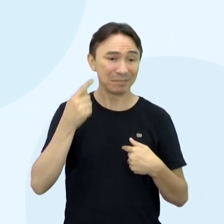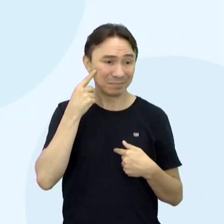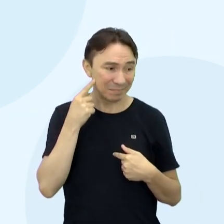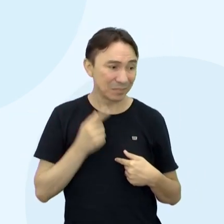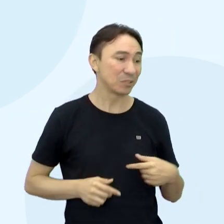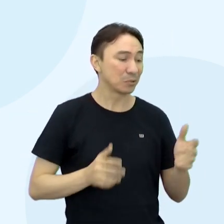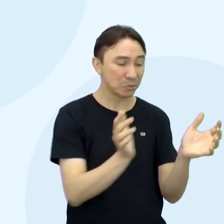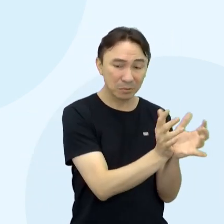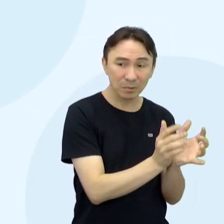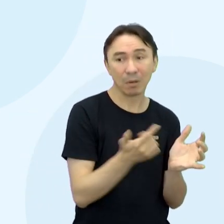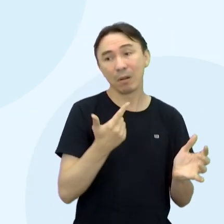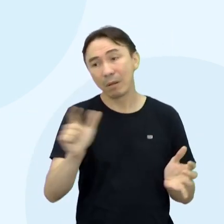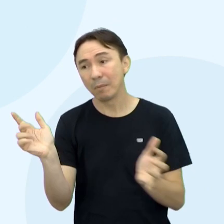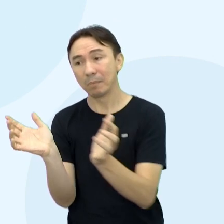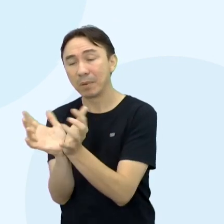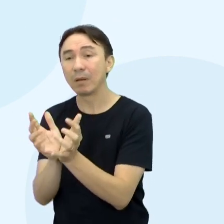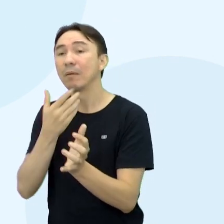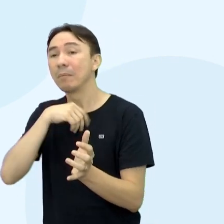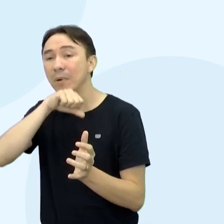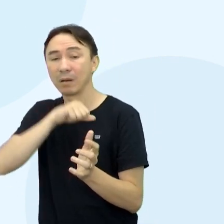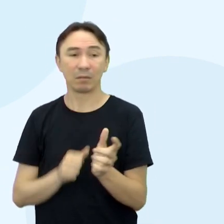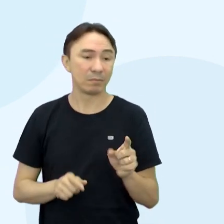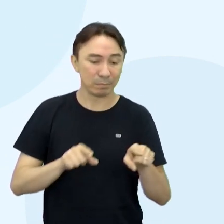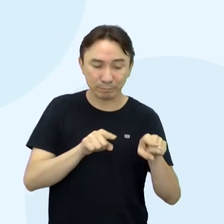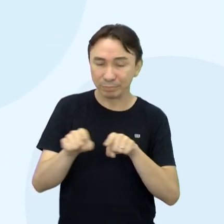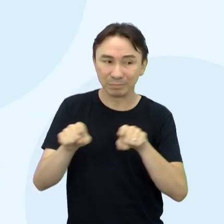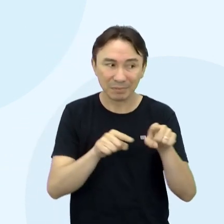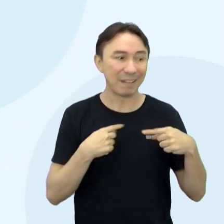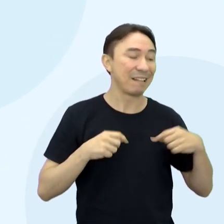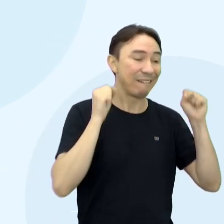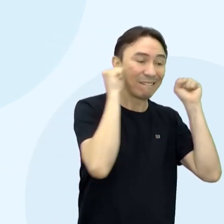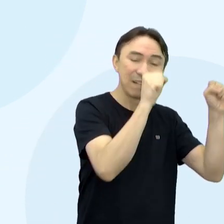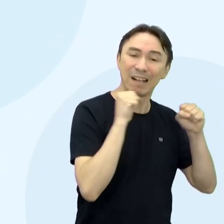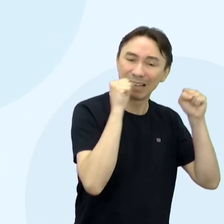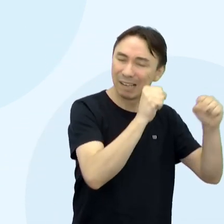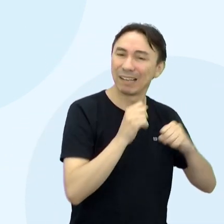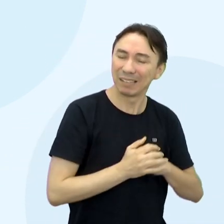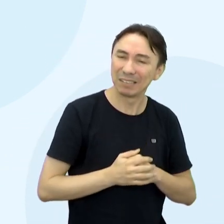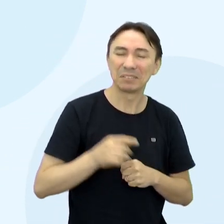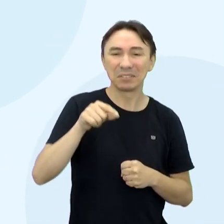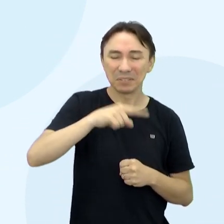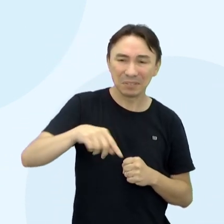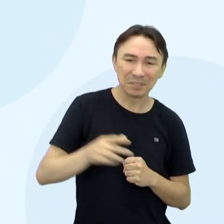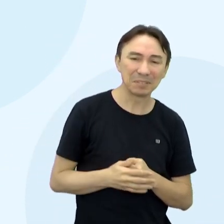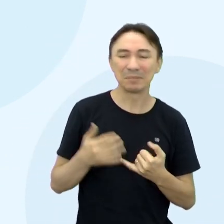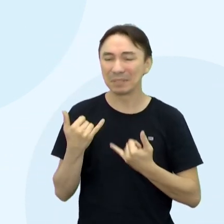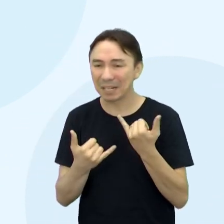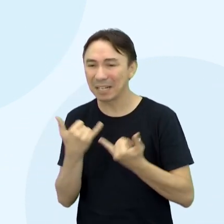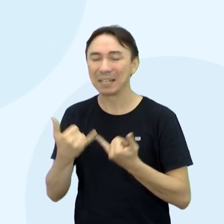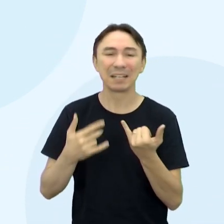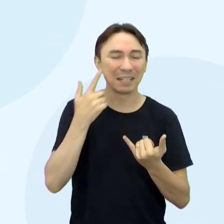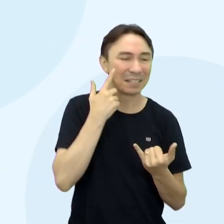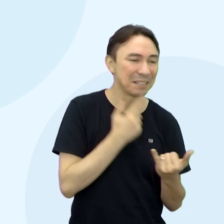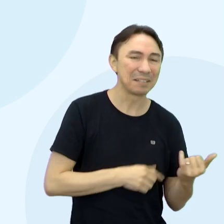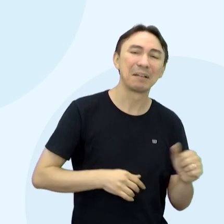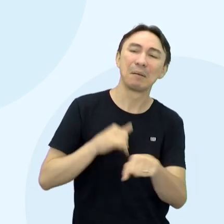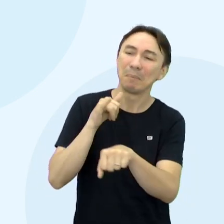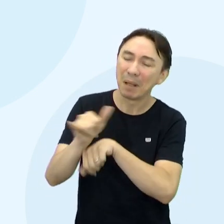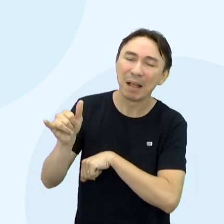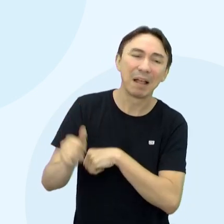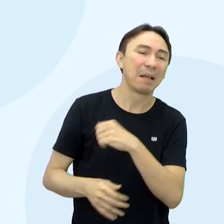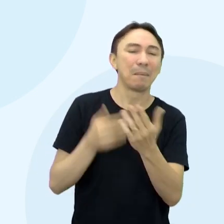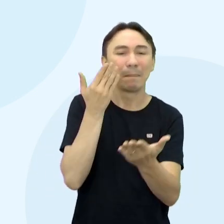hoje não sei explicar Mas aconteceu Sempre brincavamos sobre esse ou aquele jogo Pedaladas Títulos perdidos